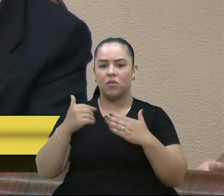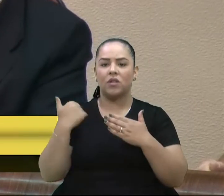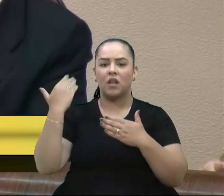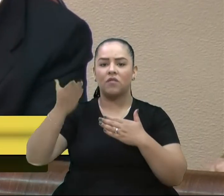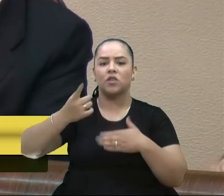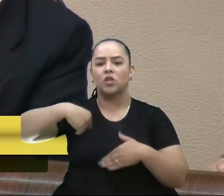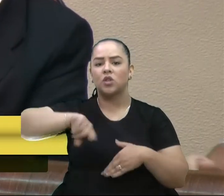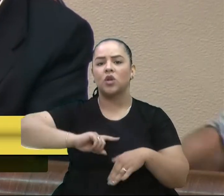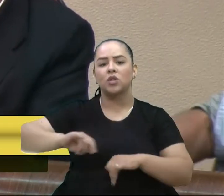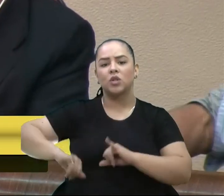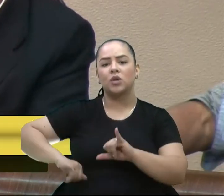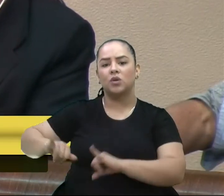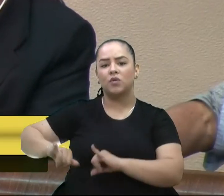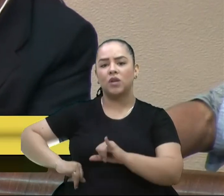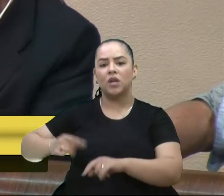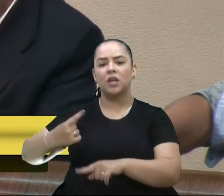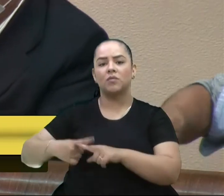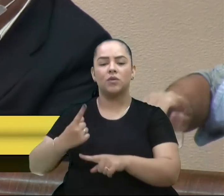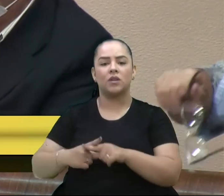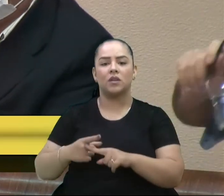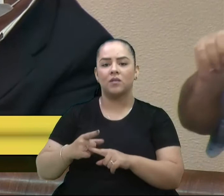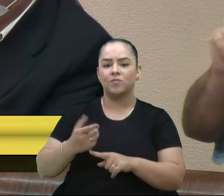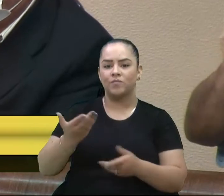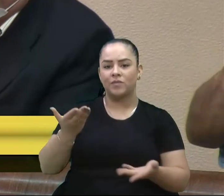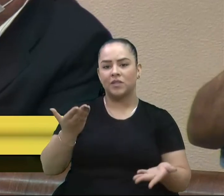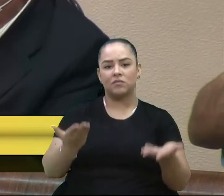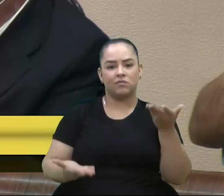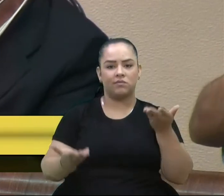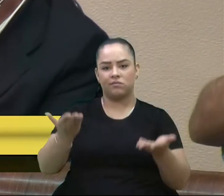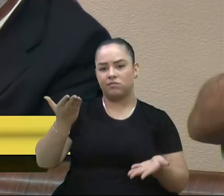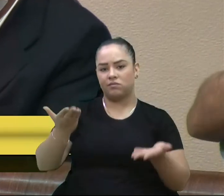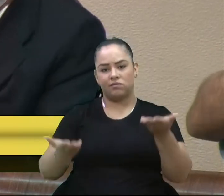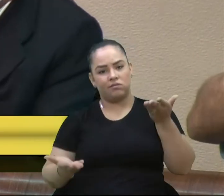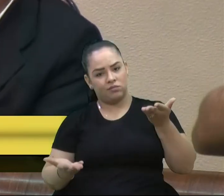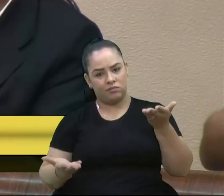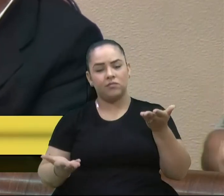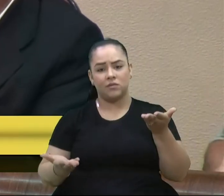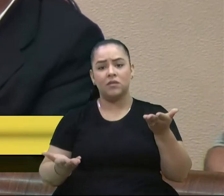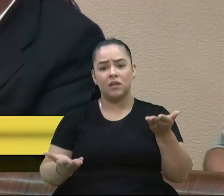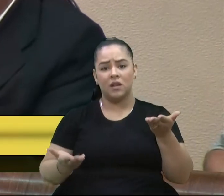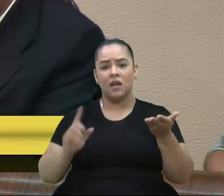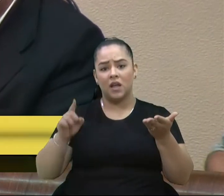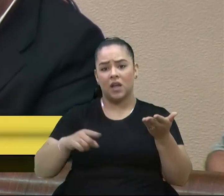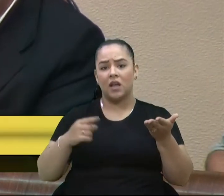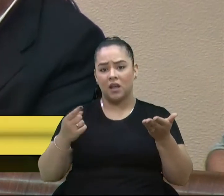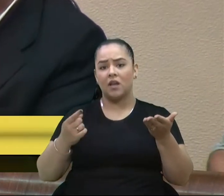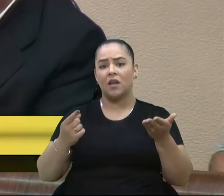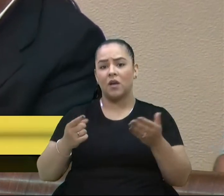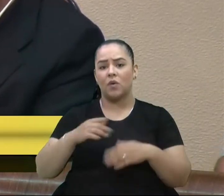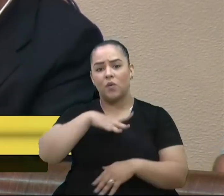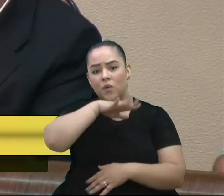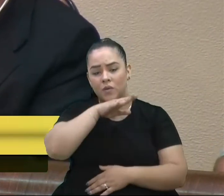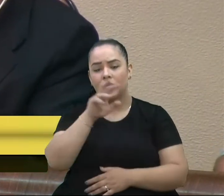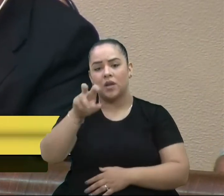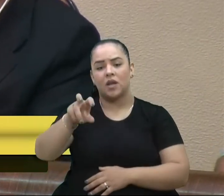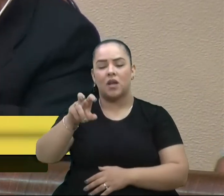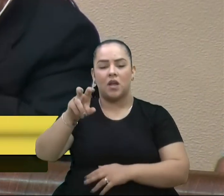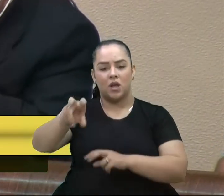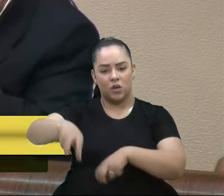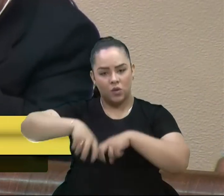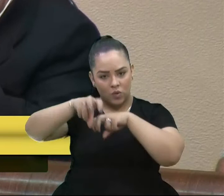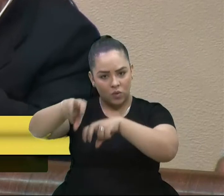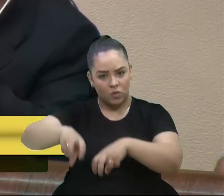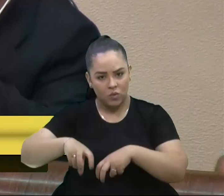consequências, por um desequilíbrio ambiental, isso não afetaria a agricultura? Claro que sim, enchentes, secas